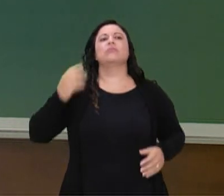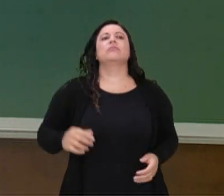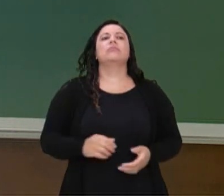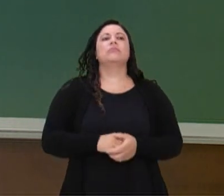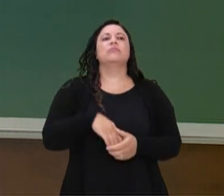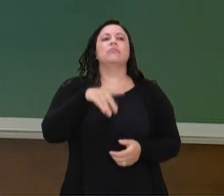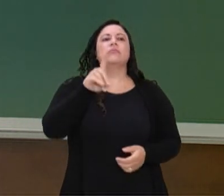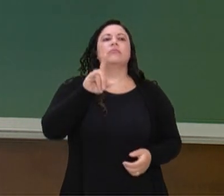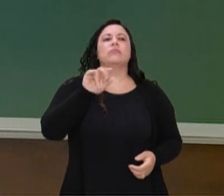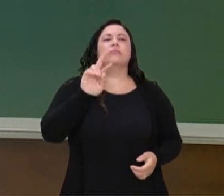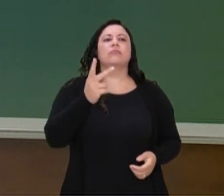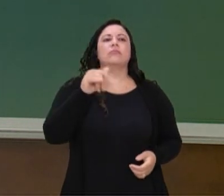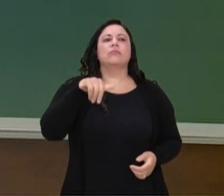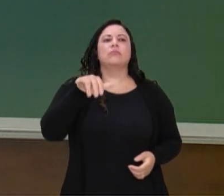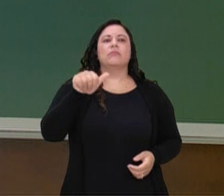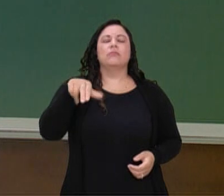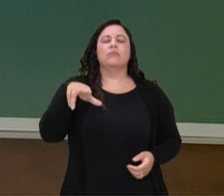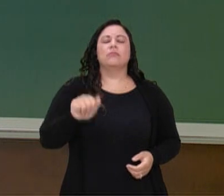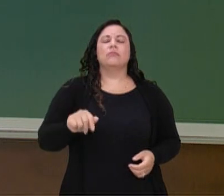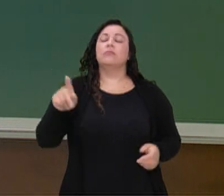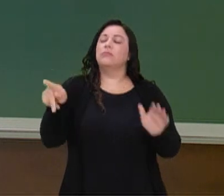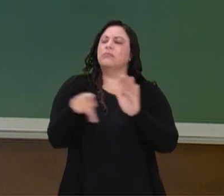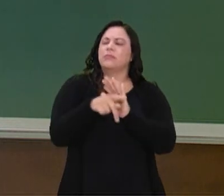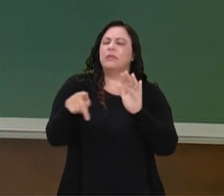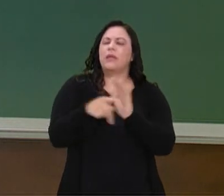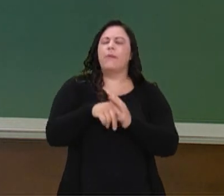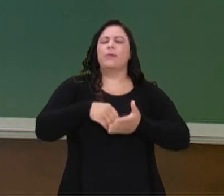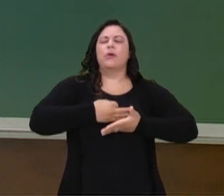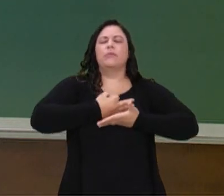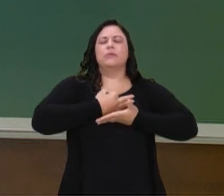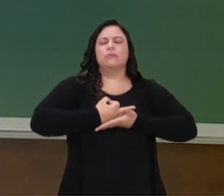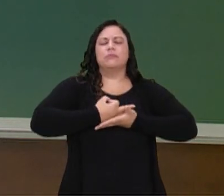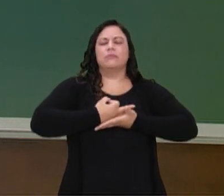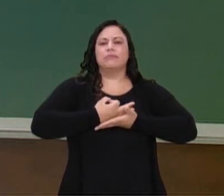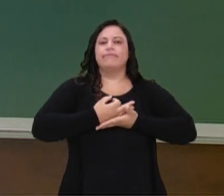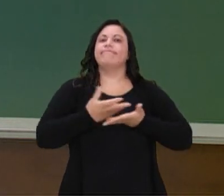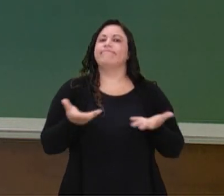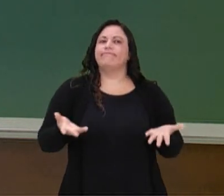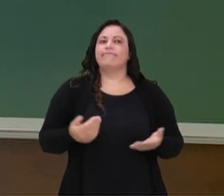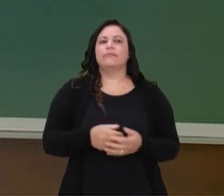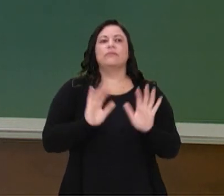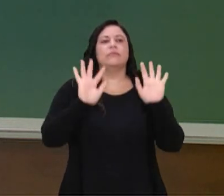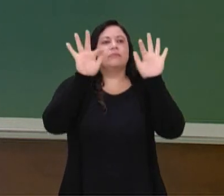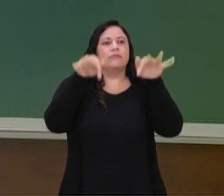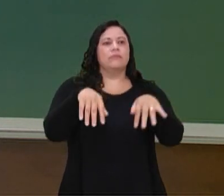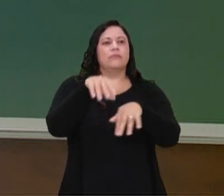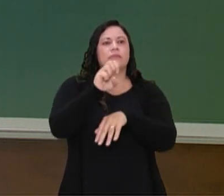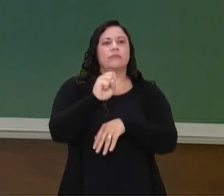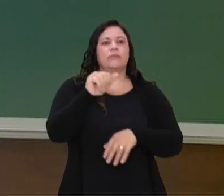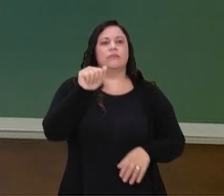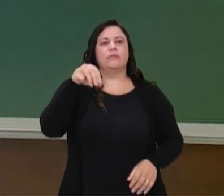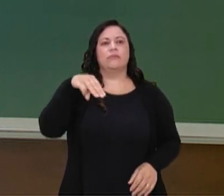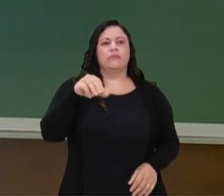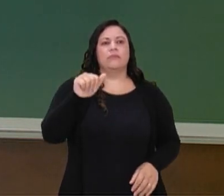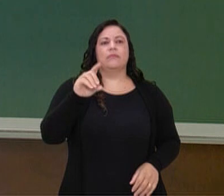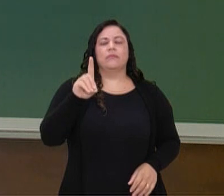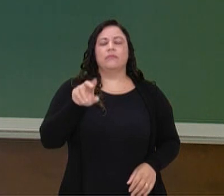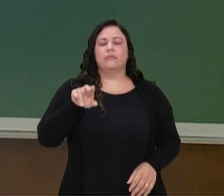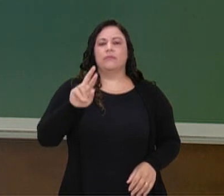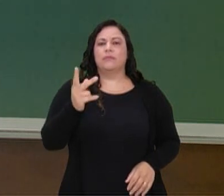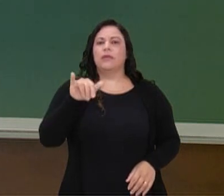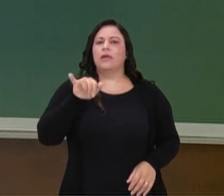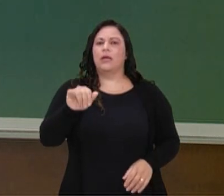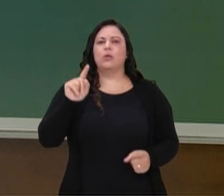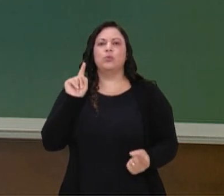O dharana, que é a meditação mesmo. E, por final, gente, o samadhi, que é o maior objetivo.